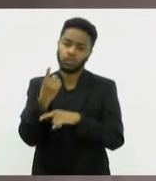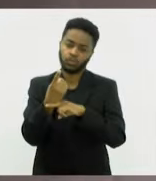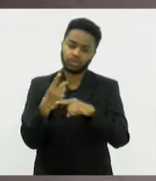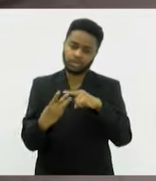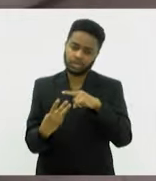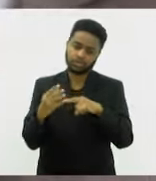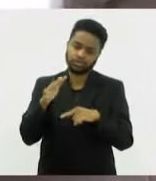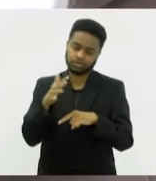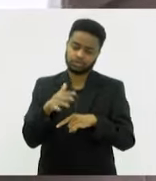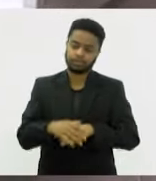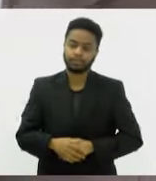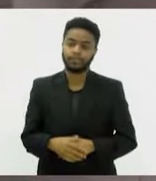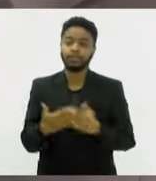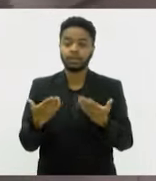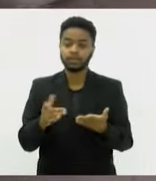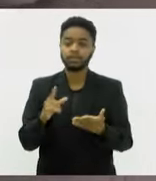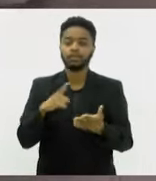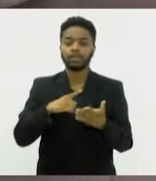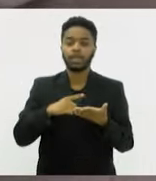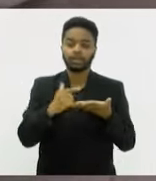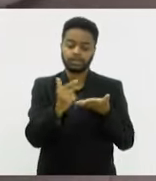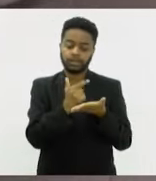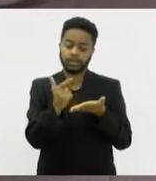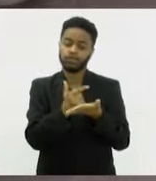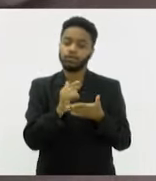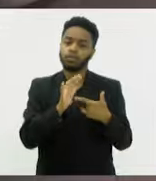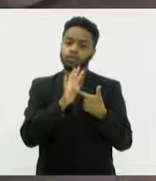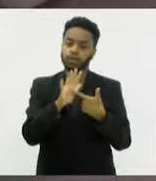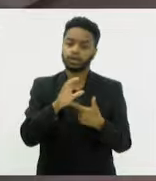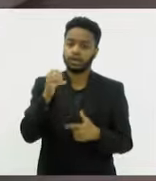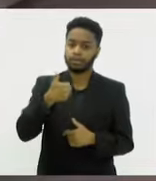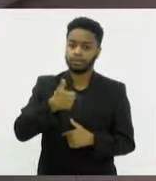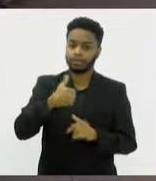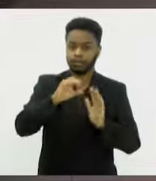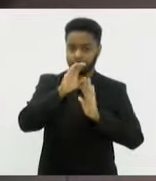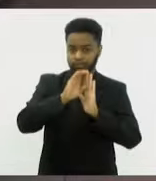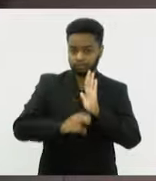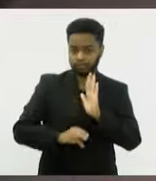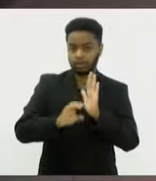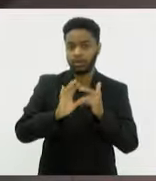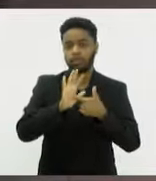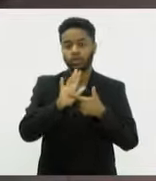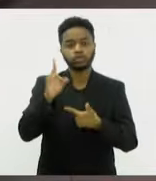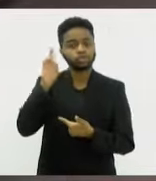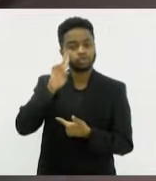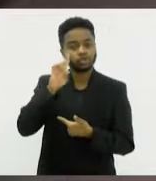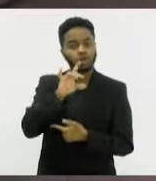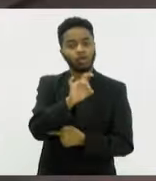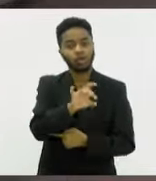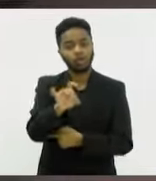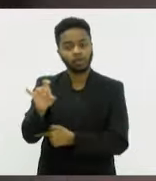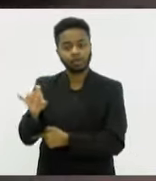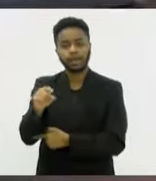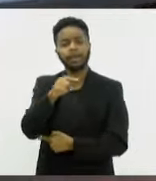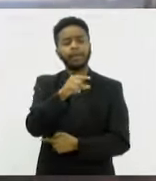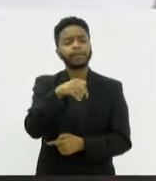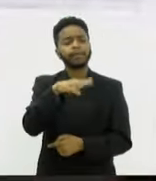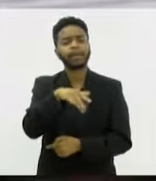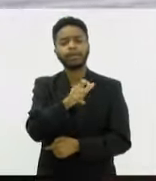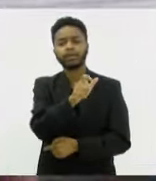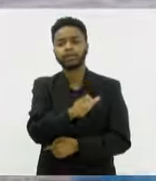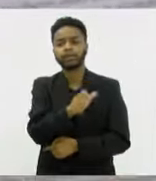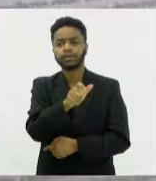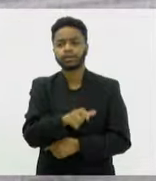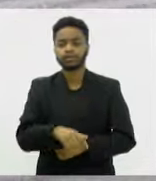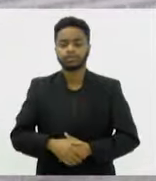você vai encontrar nas páginas do livro o primeiro capítulo, né? Que são as nossas histórias. Essa aqui quem é? Essa... Mostra aí pro